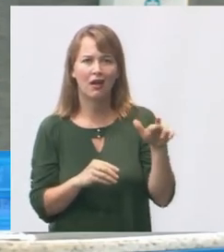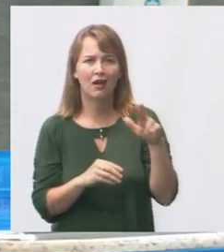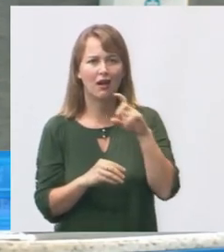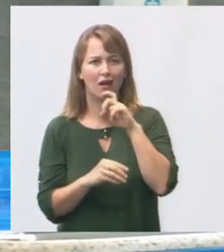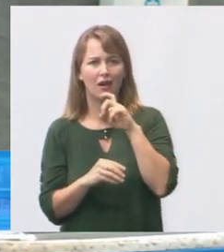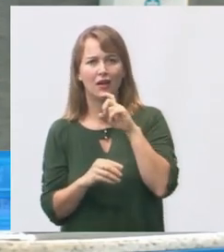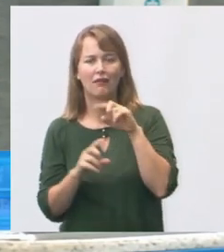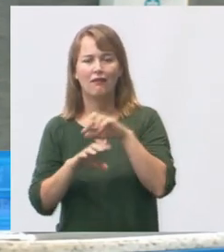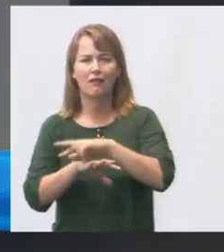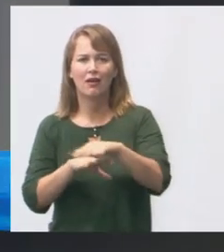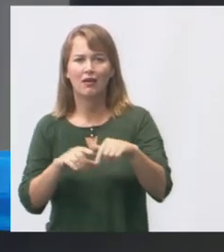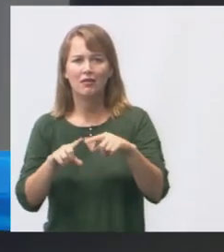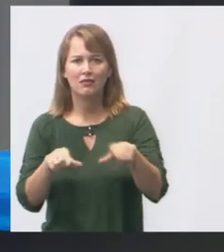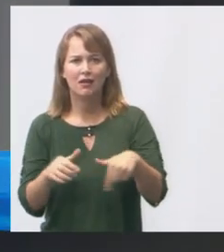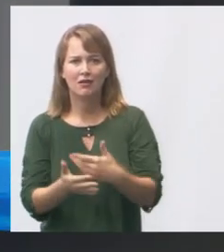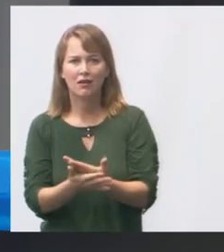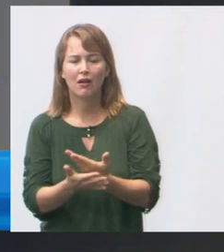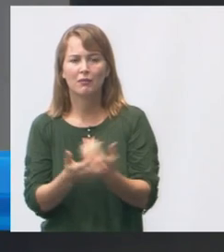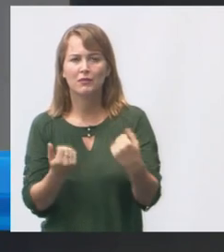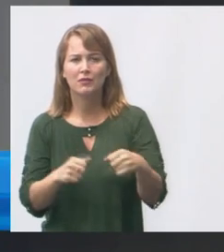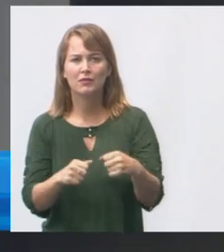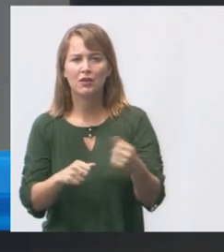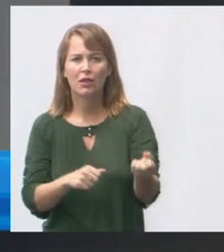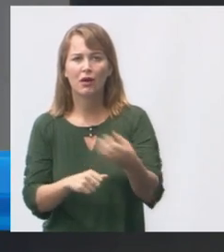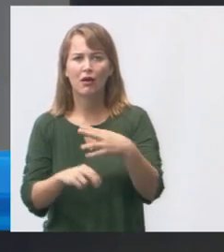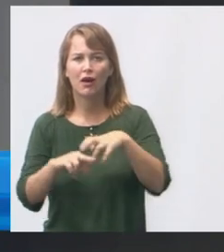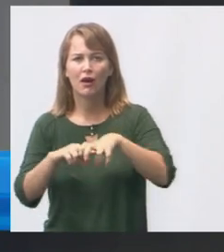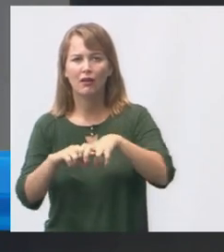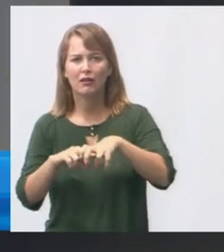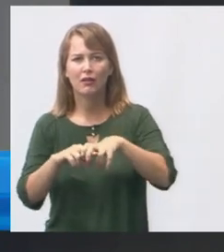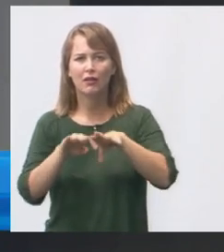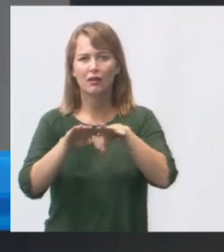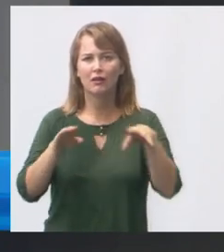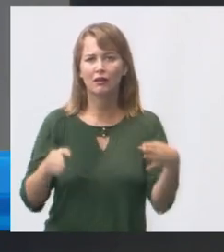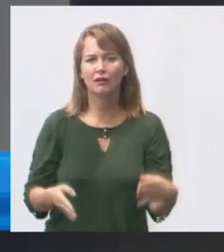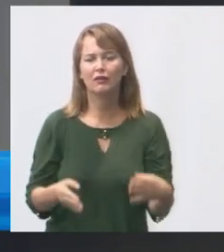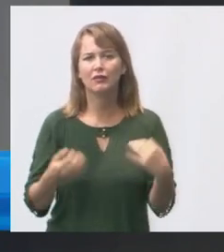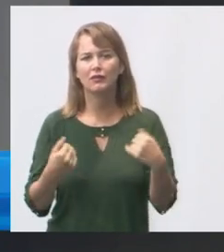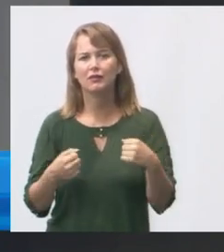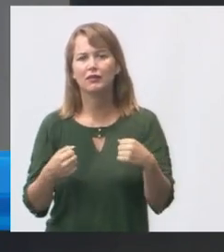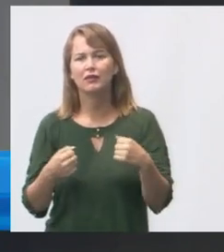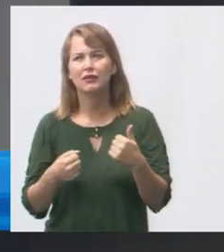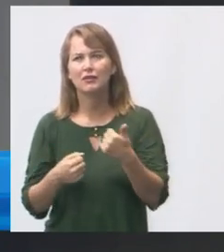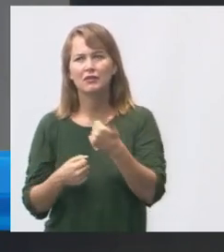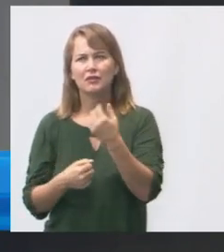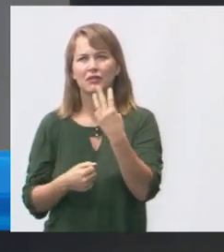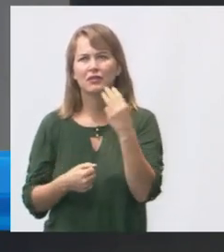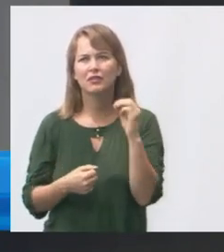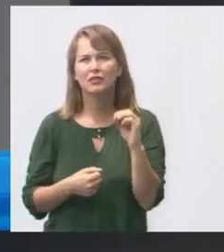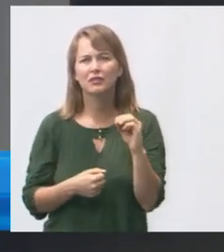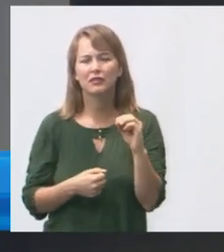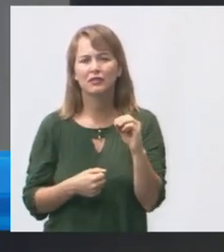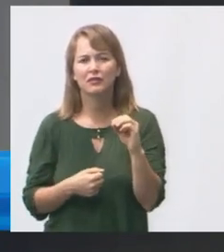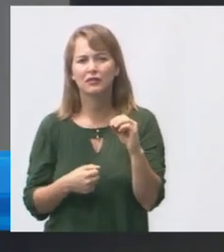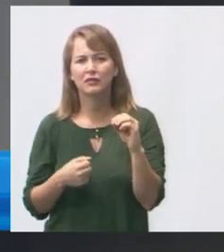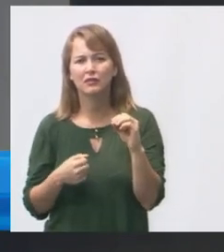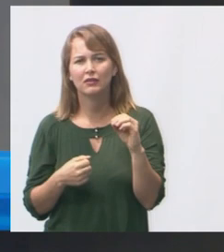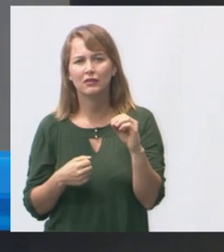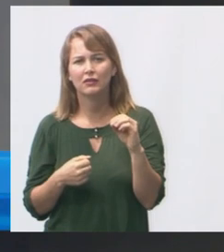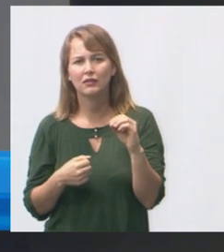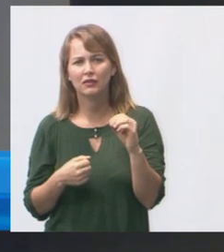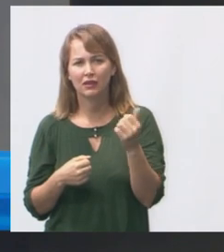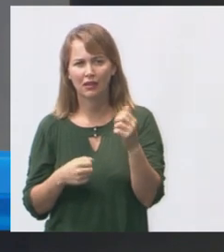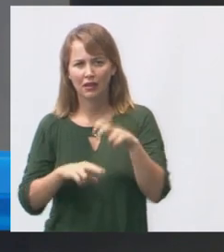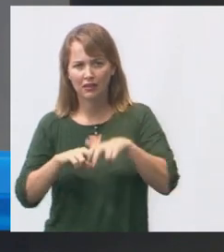salas de aula precisam de novas cadeiras e carteiras totalizando cerca de 130 necessidade de 130